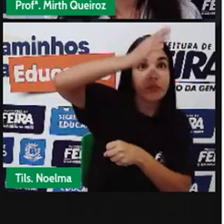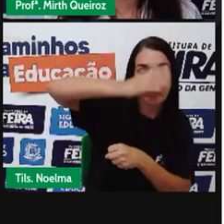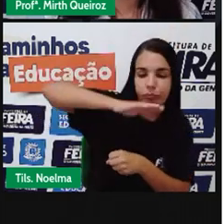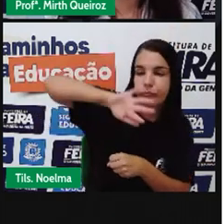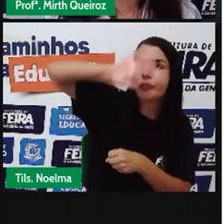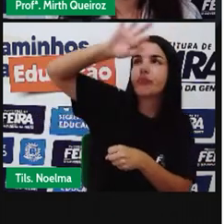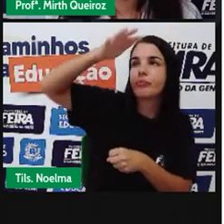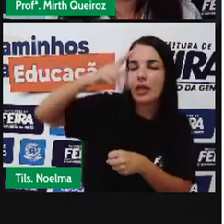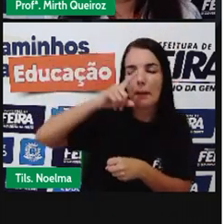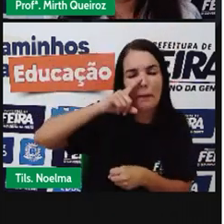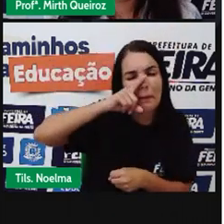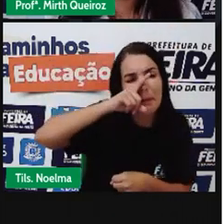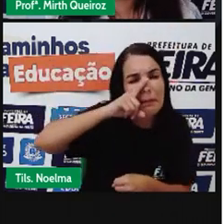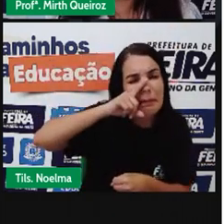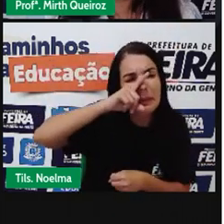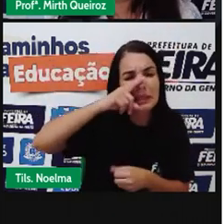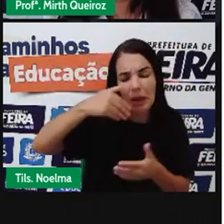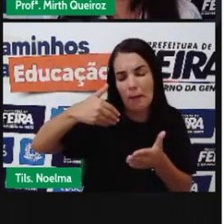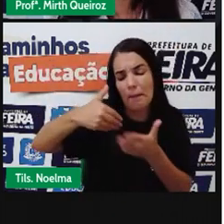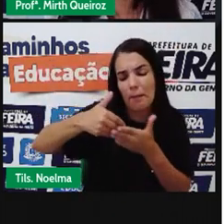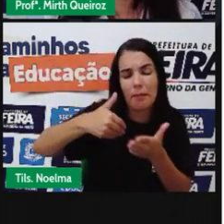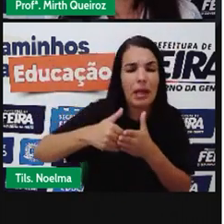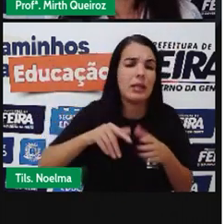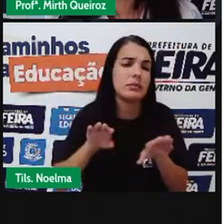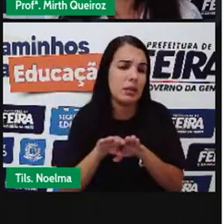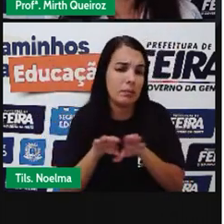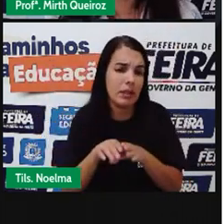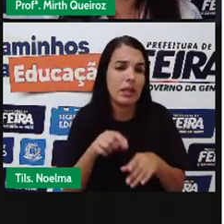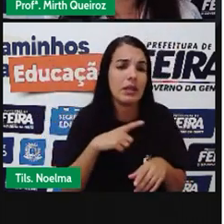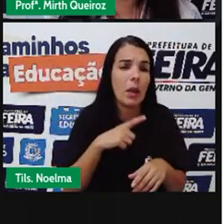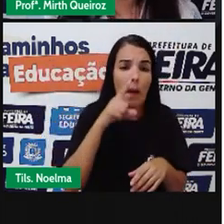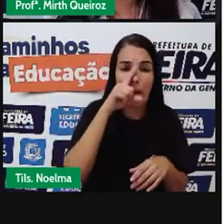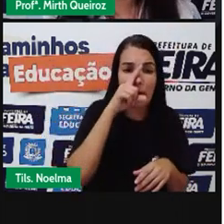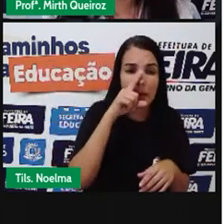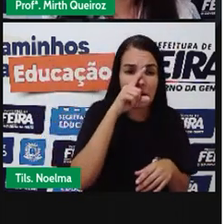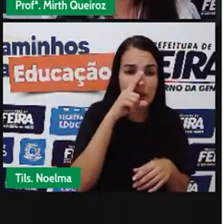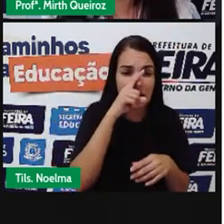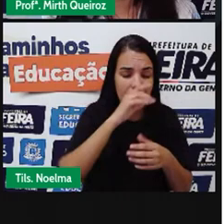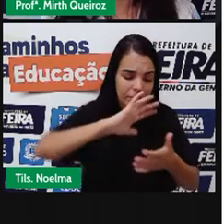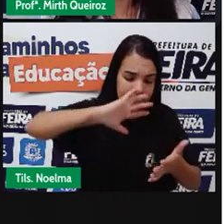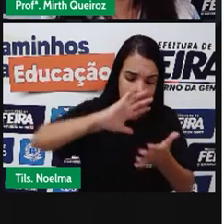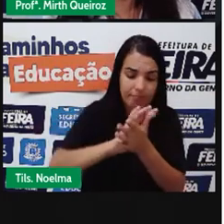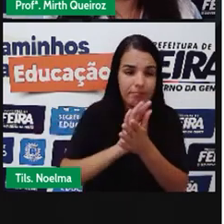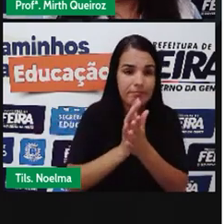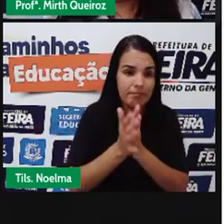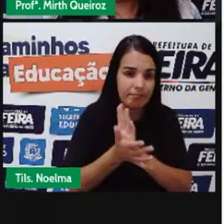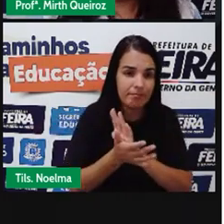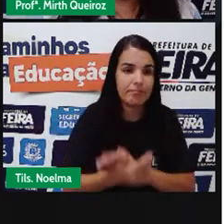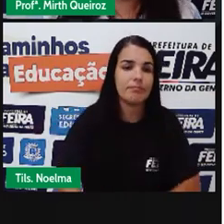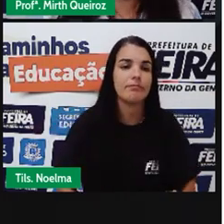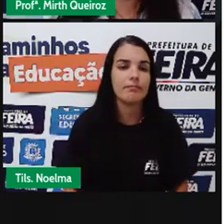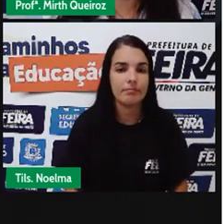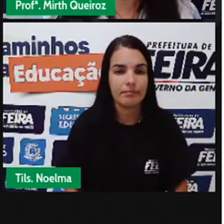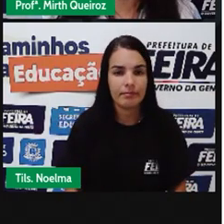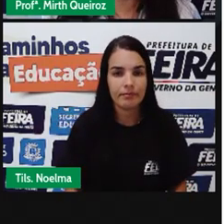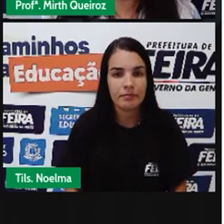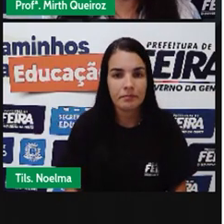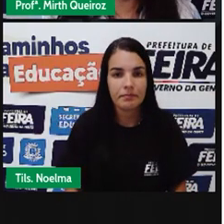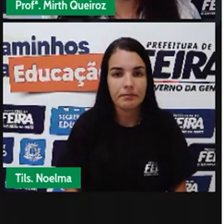Ou próximos A barrancos E correm O risco De serem Desabastos